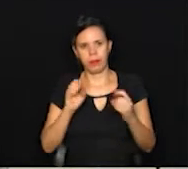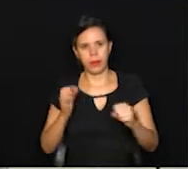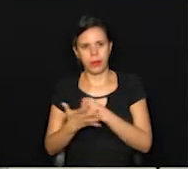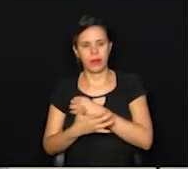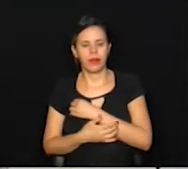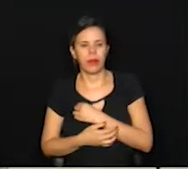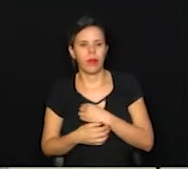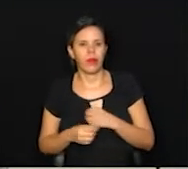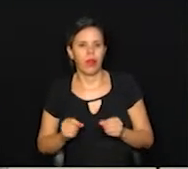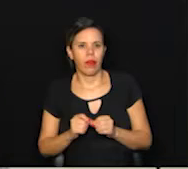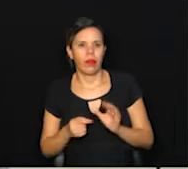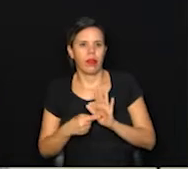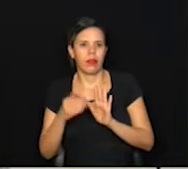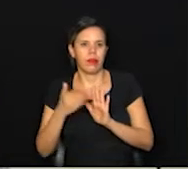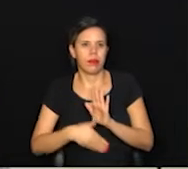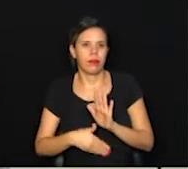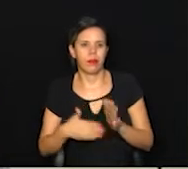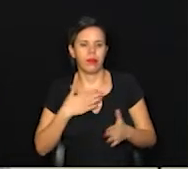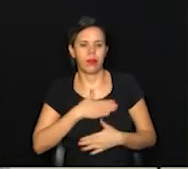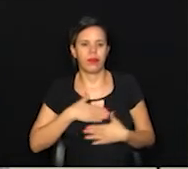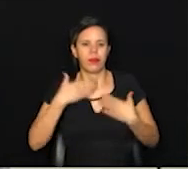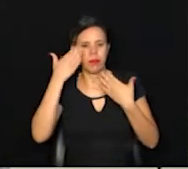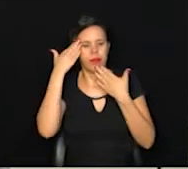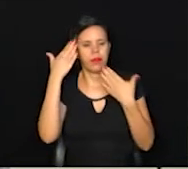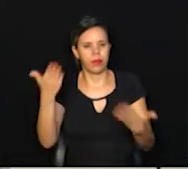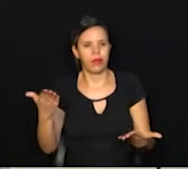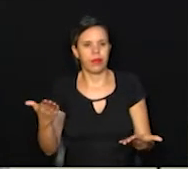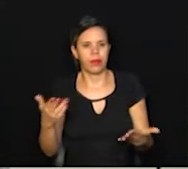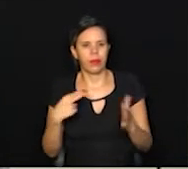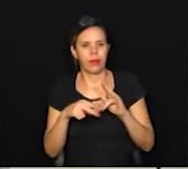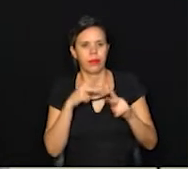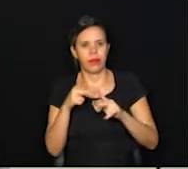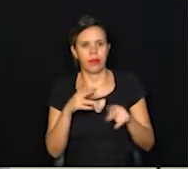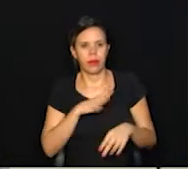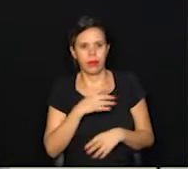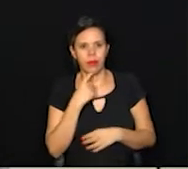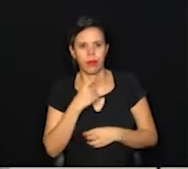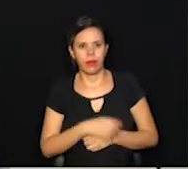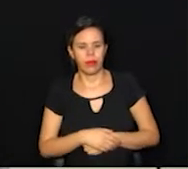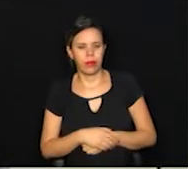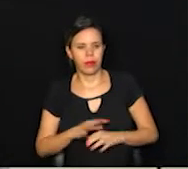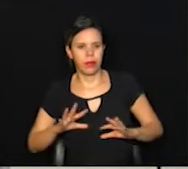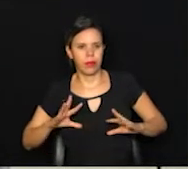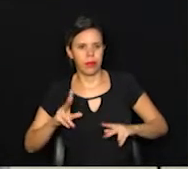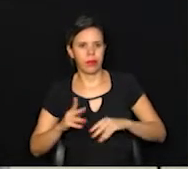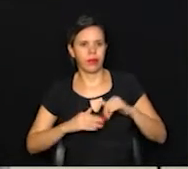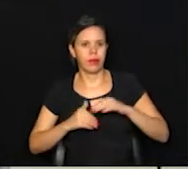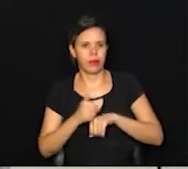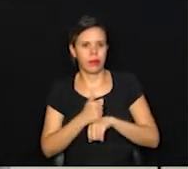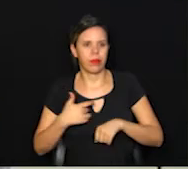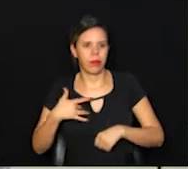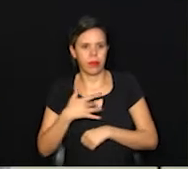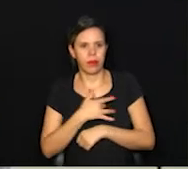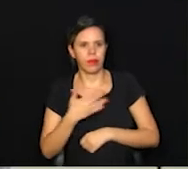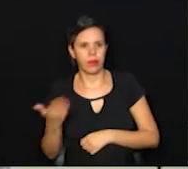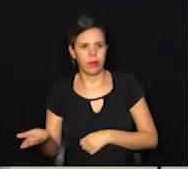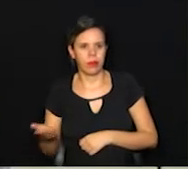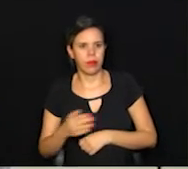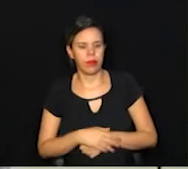uma demonstração de gratidão, em nome da população de Campinas, a todos os profissionais de saúde,